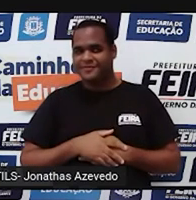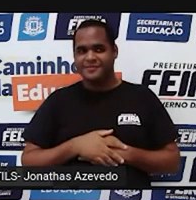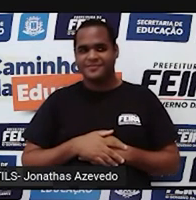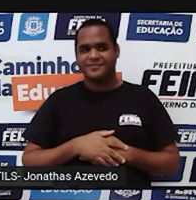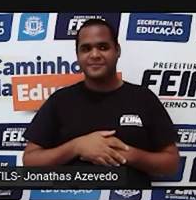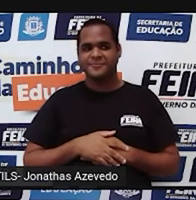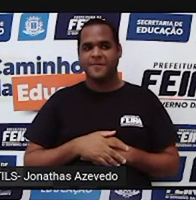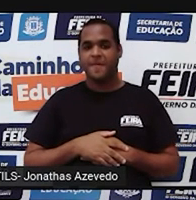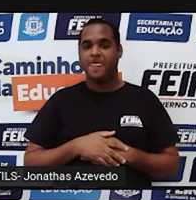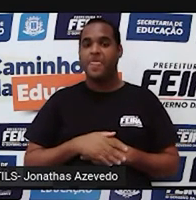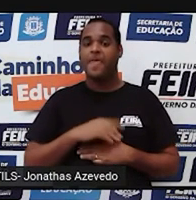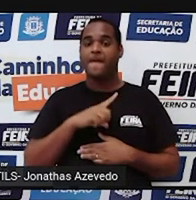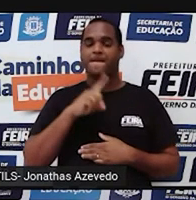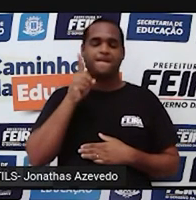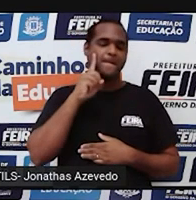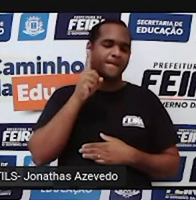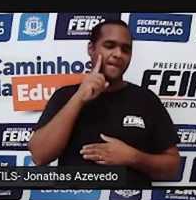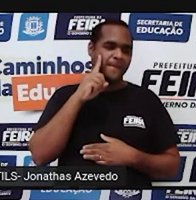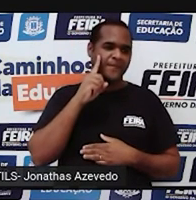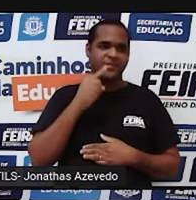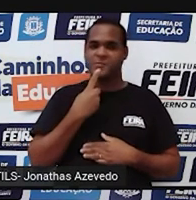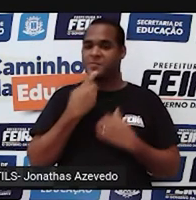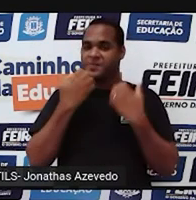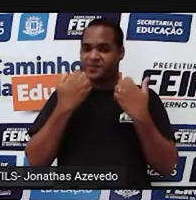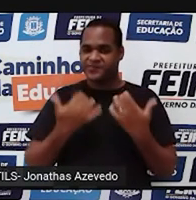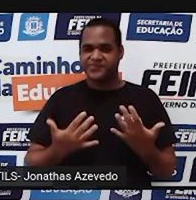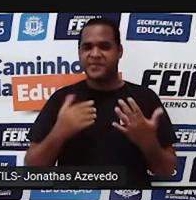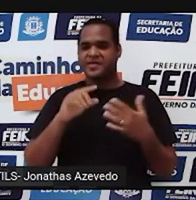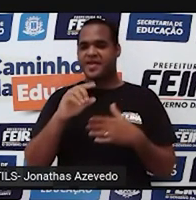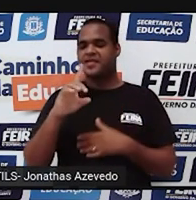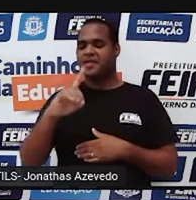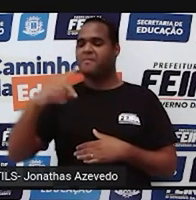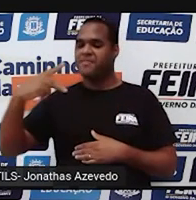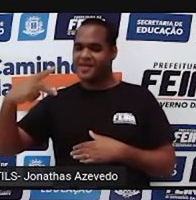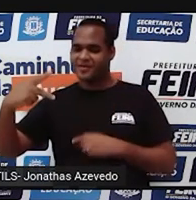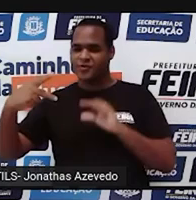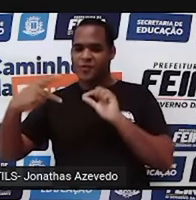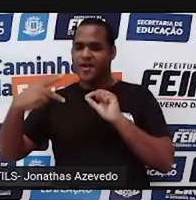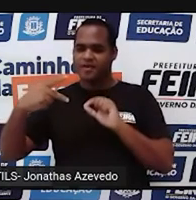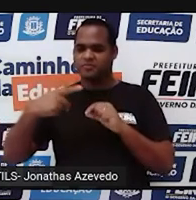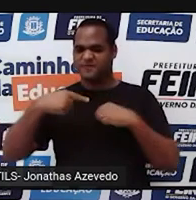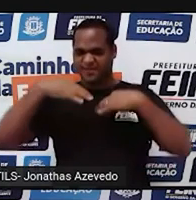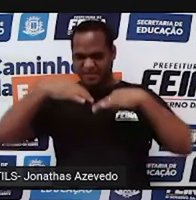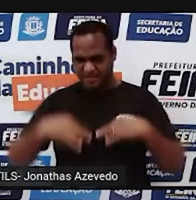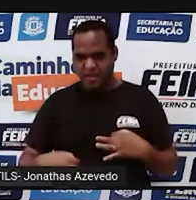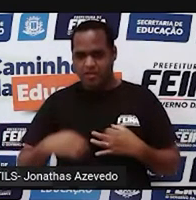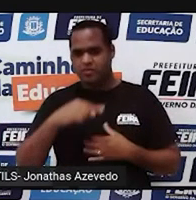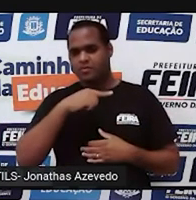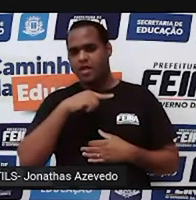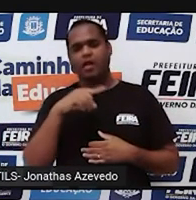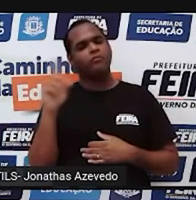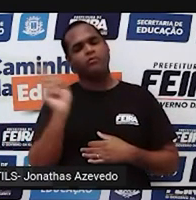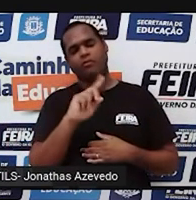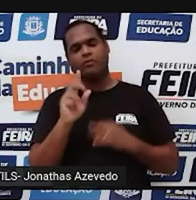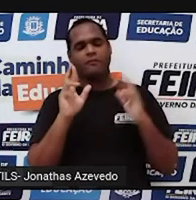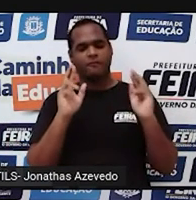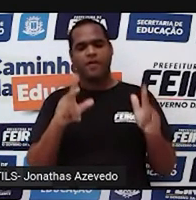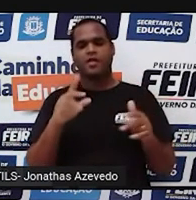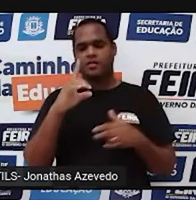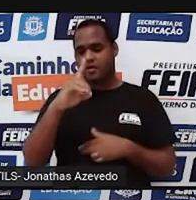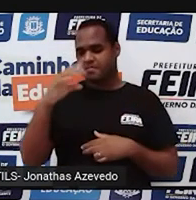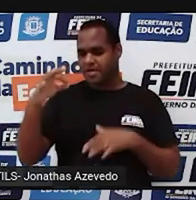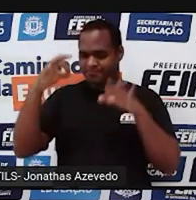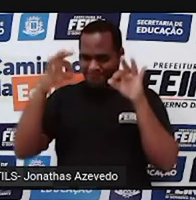Estão nos dizendo que ali é uma dízima periódica, não é um decimal exato. Então, decimal